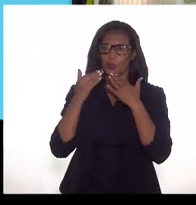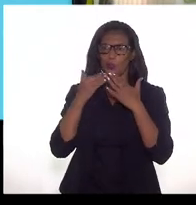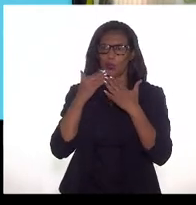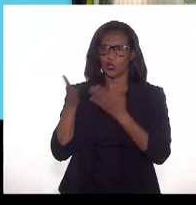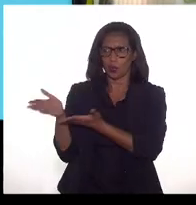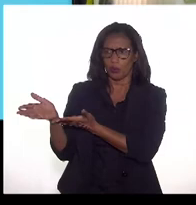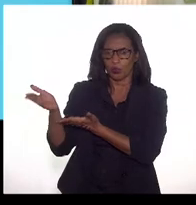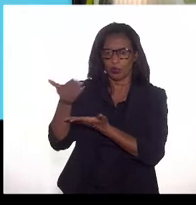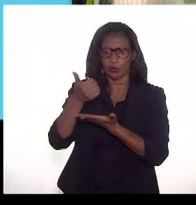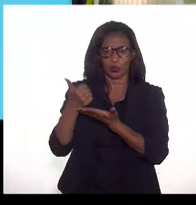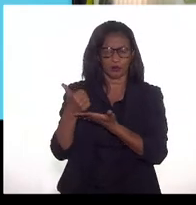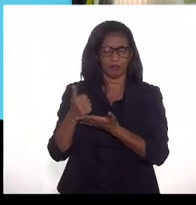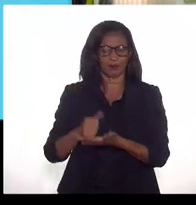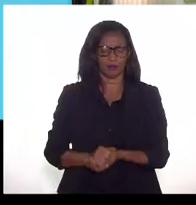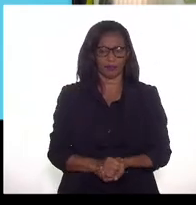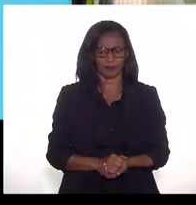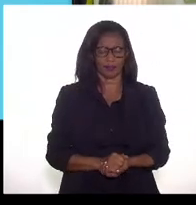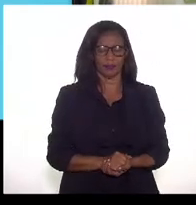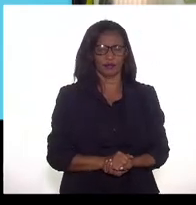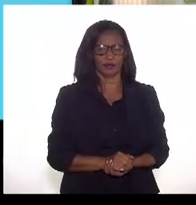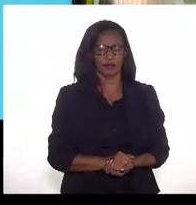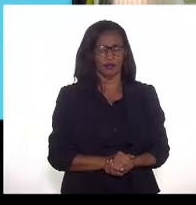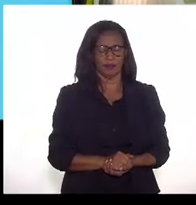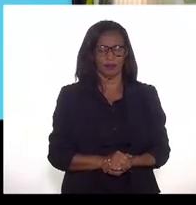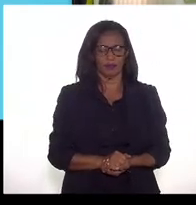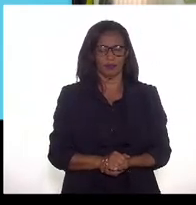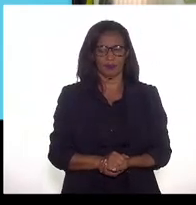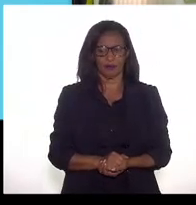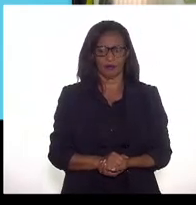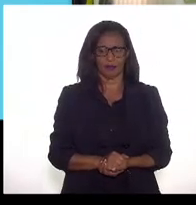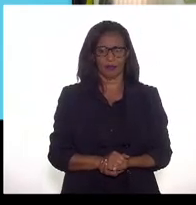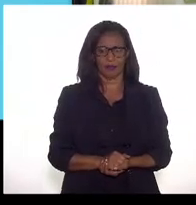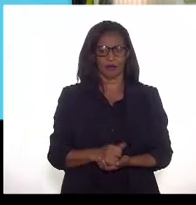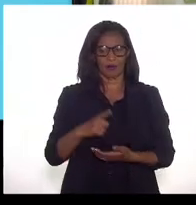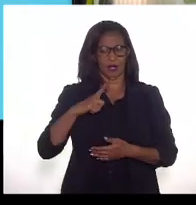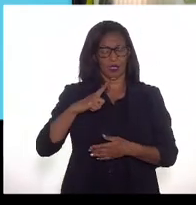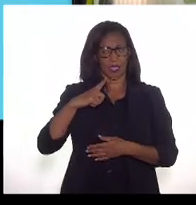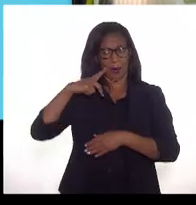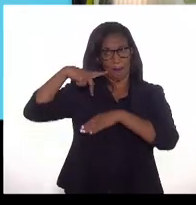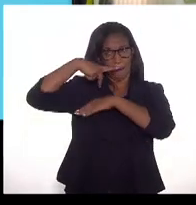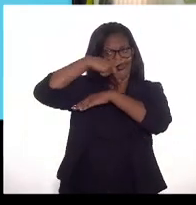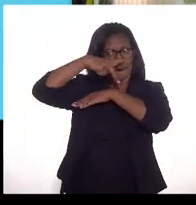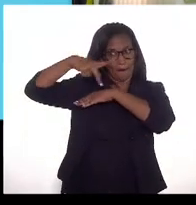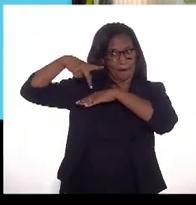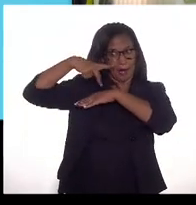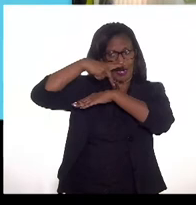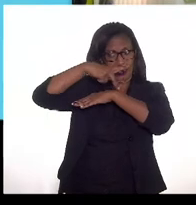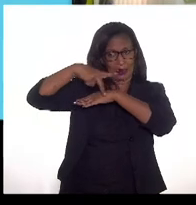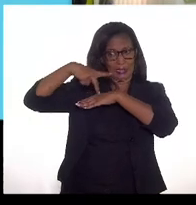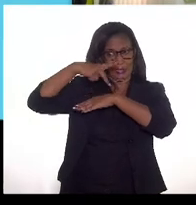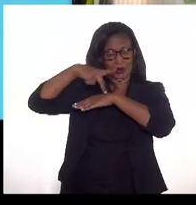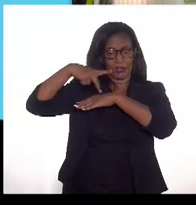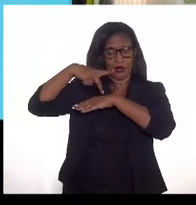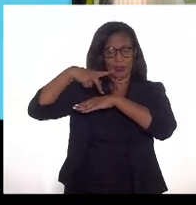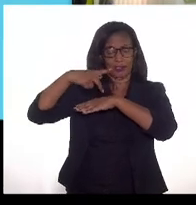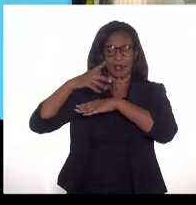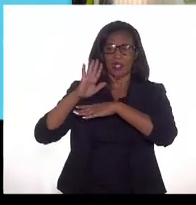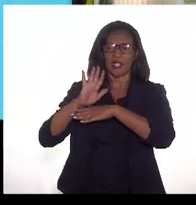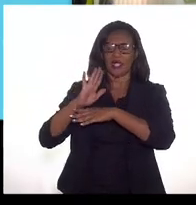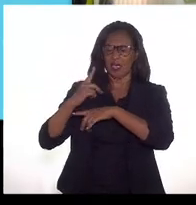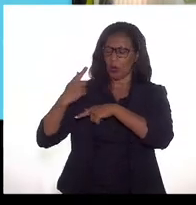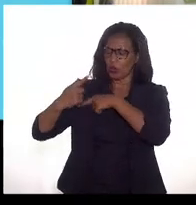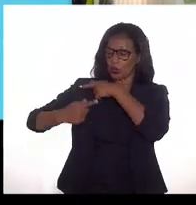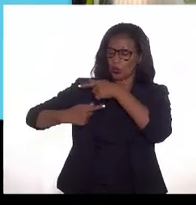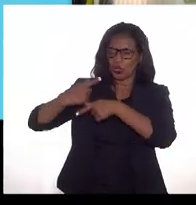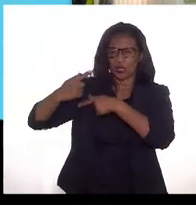aqui para vocês. então nós temos um país que a geração hidrelétrica é